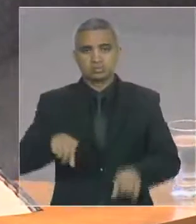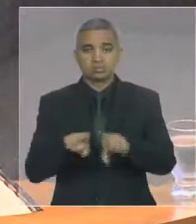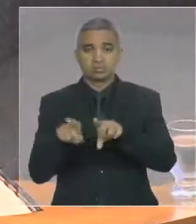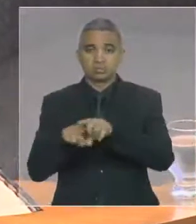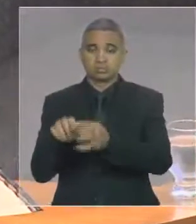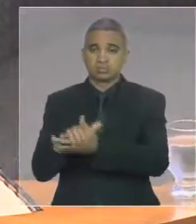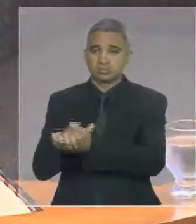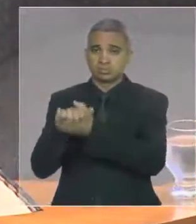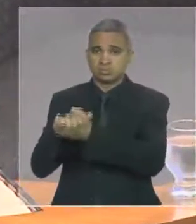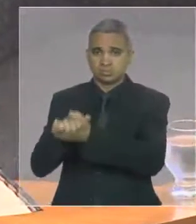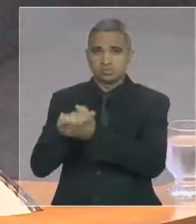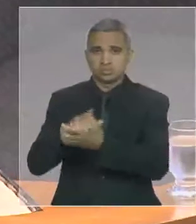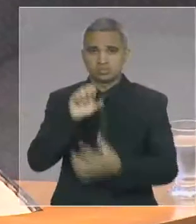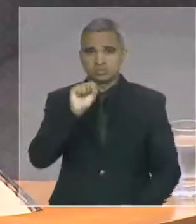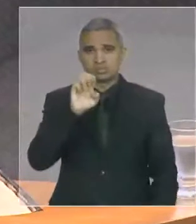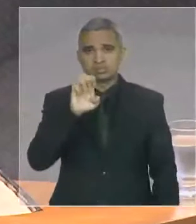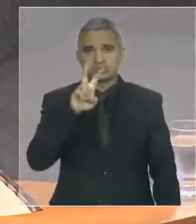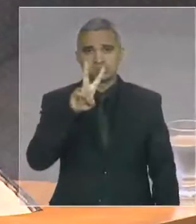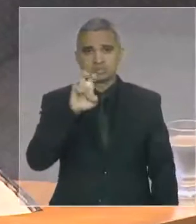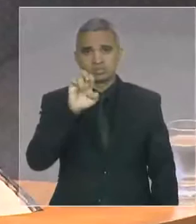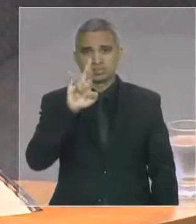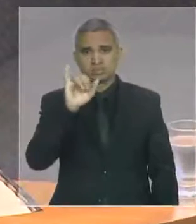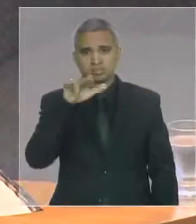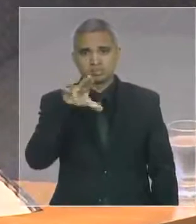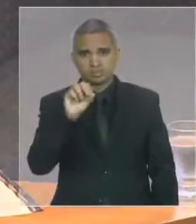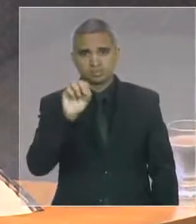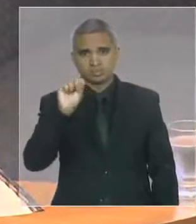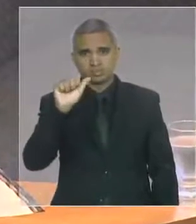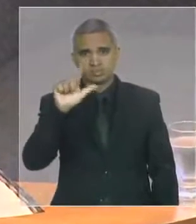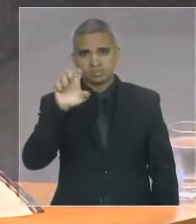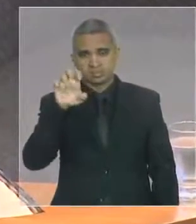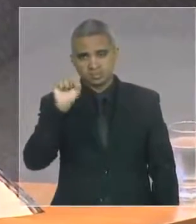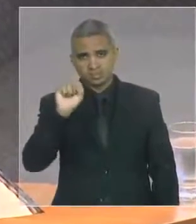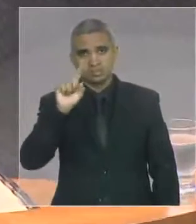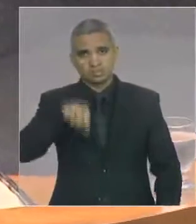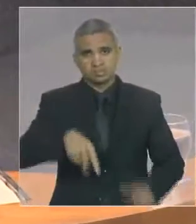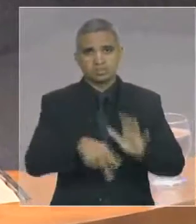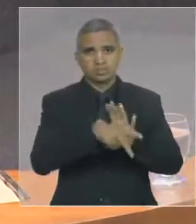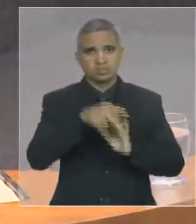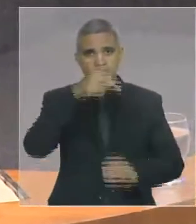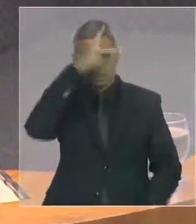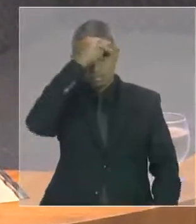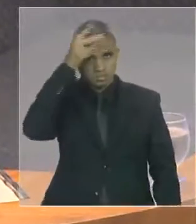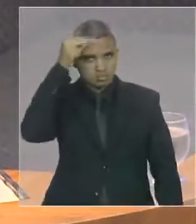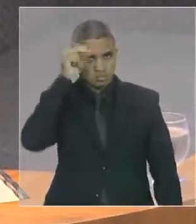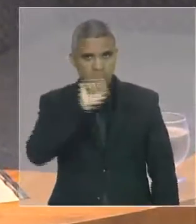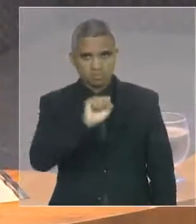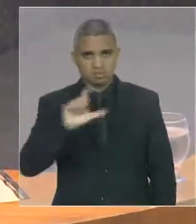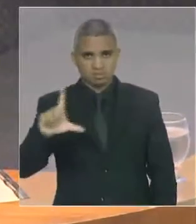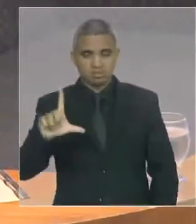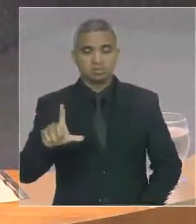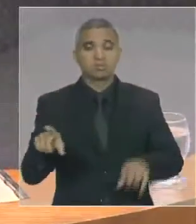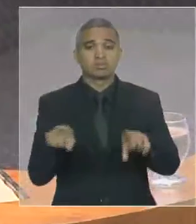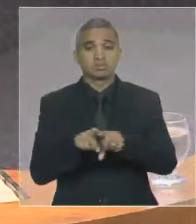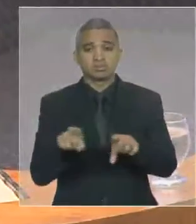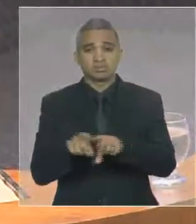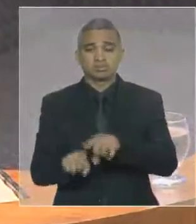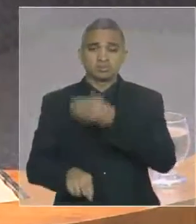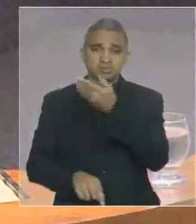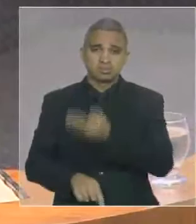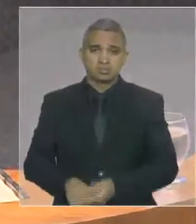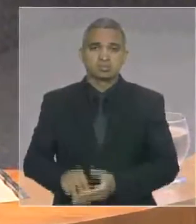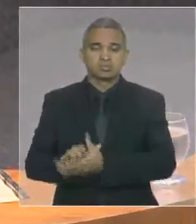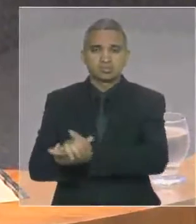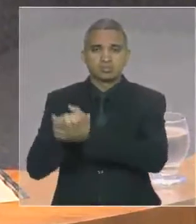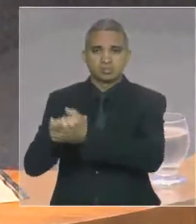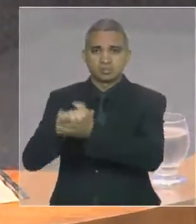digno secretário de Articulação Política da Prefeitura Municipal, ao mesmo tempo em que, na pessoa dele, saúdo as demais